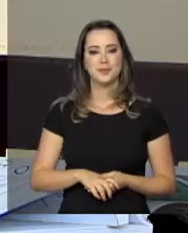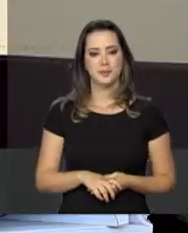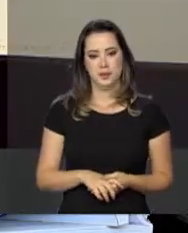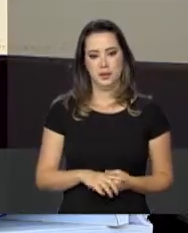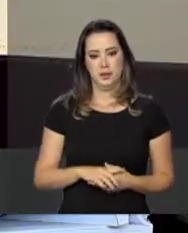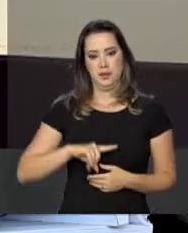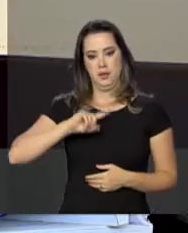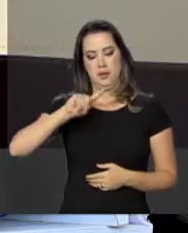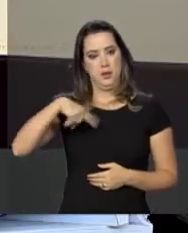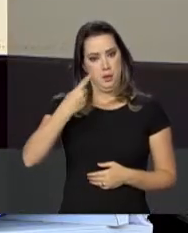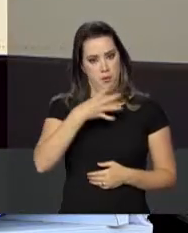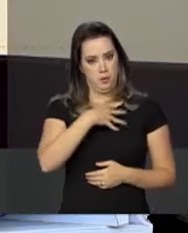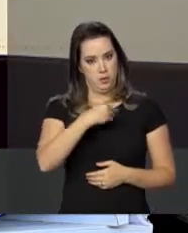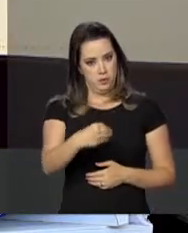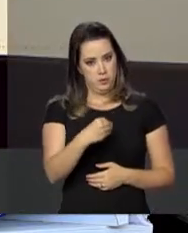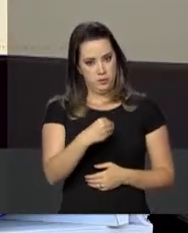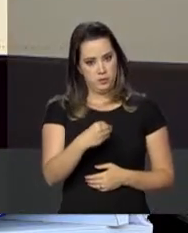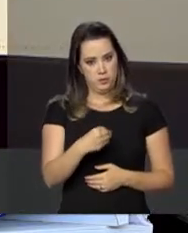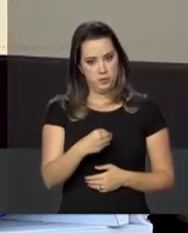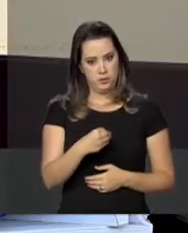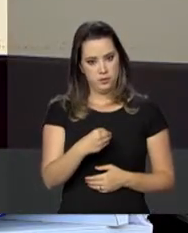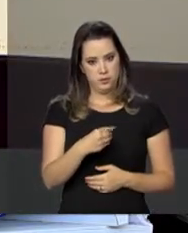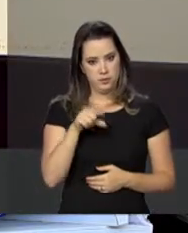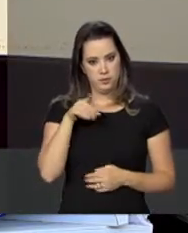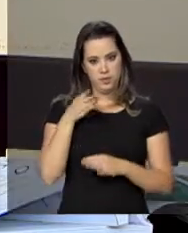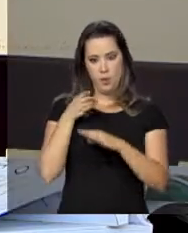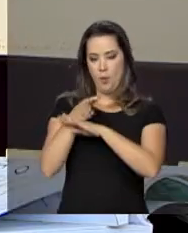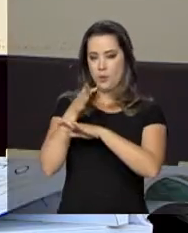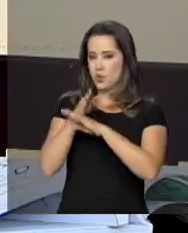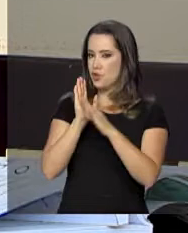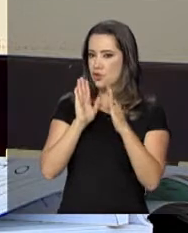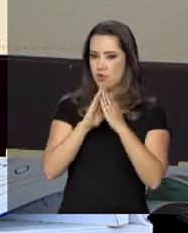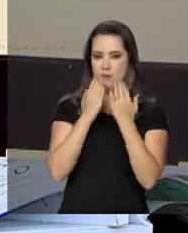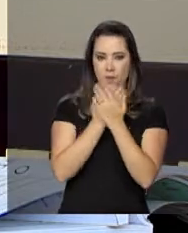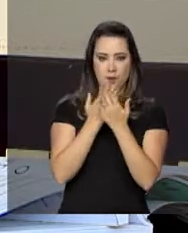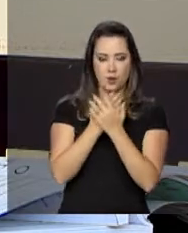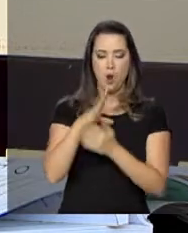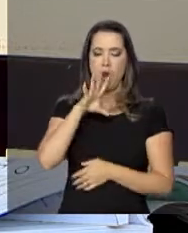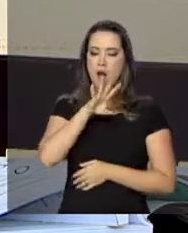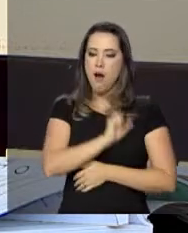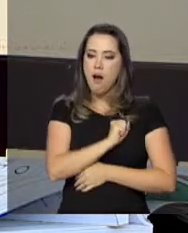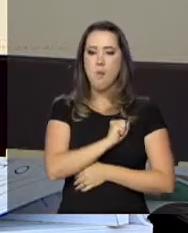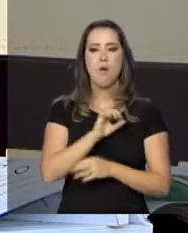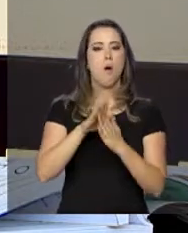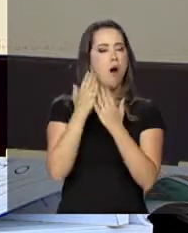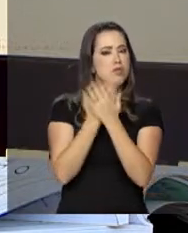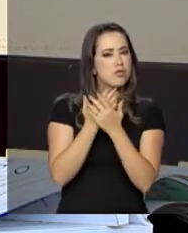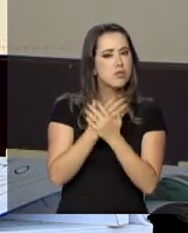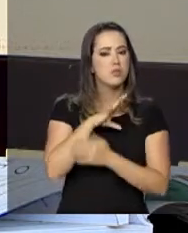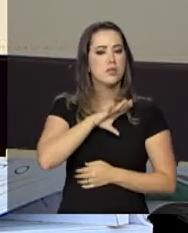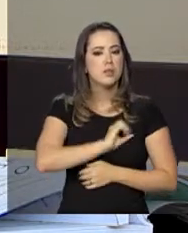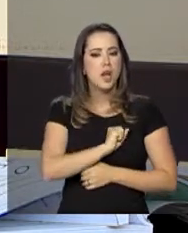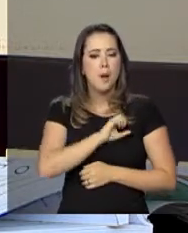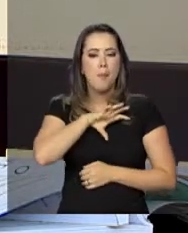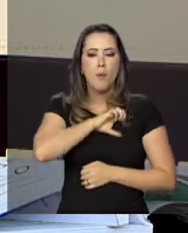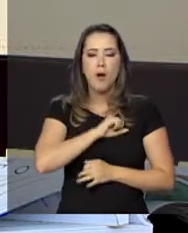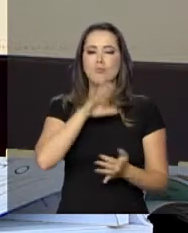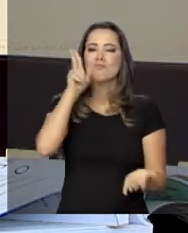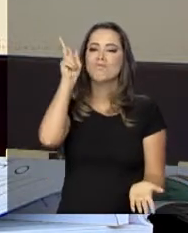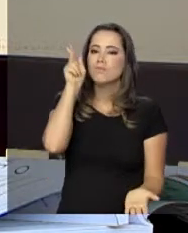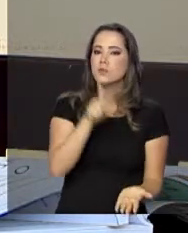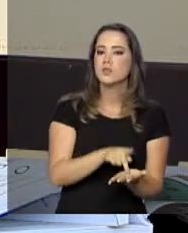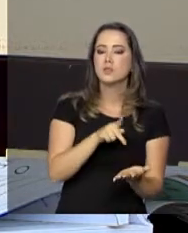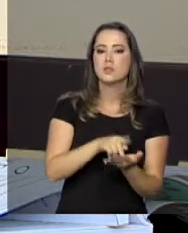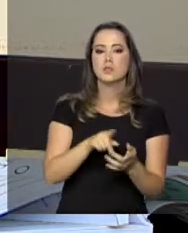dos meus filhos, é o centrão, é a escola. Amo, amo, mas amo mesmo, viu?